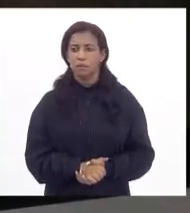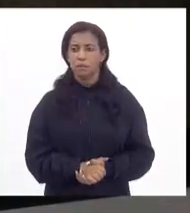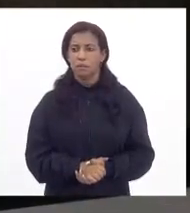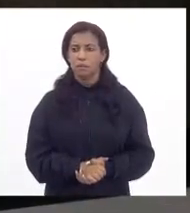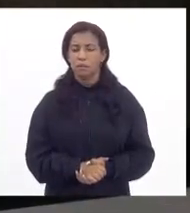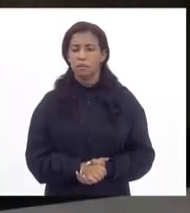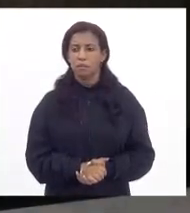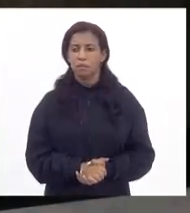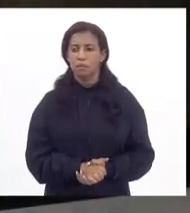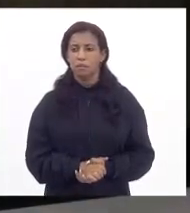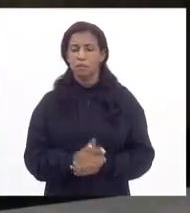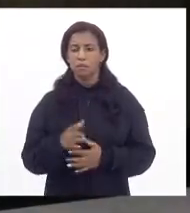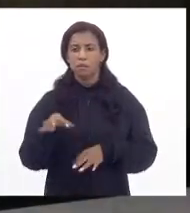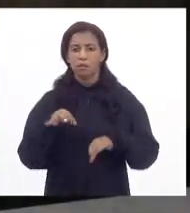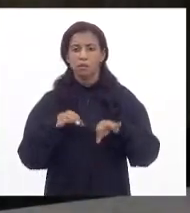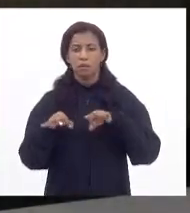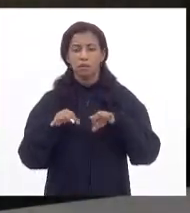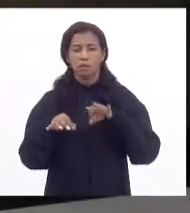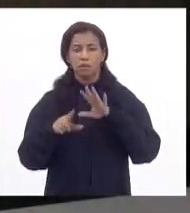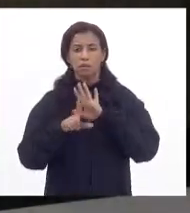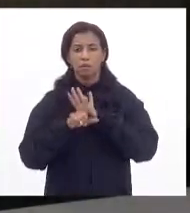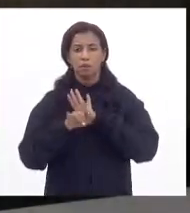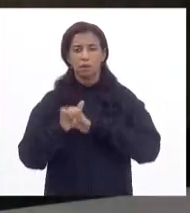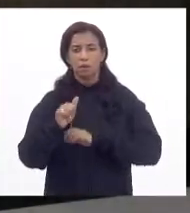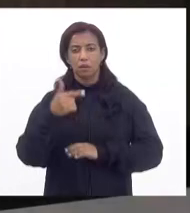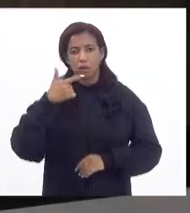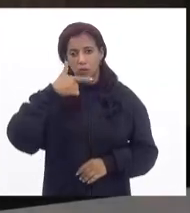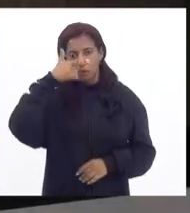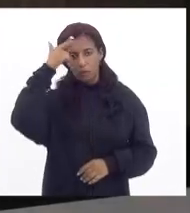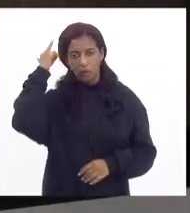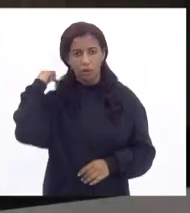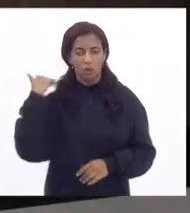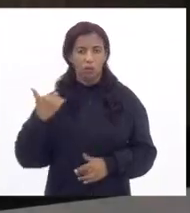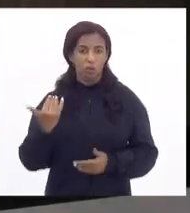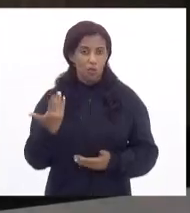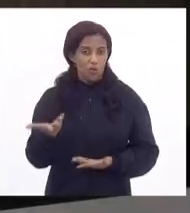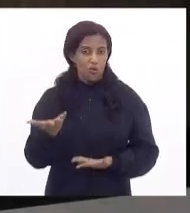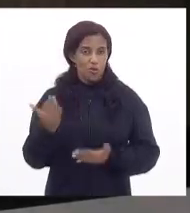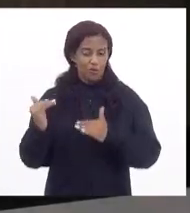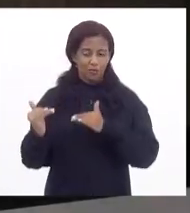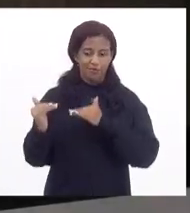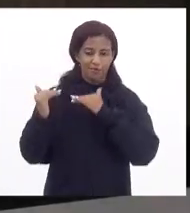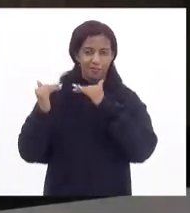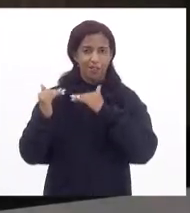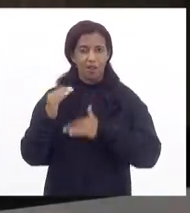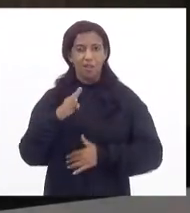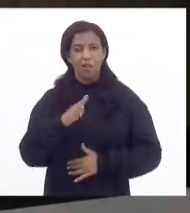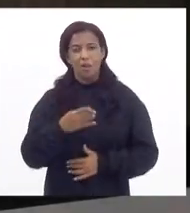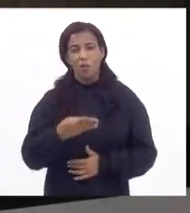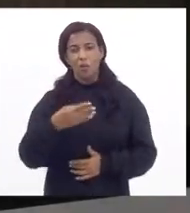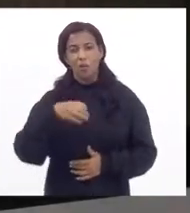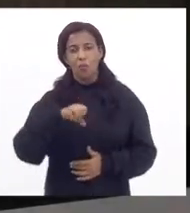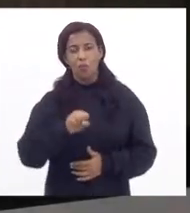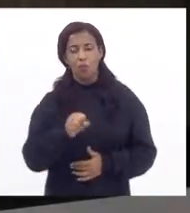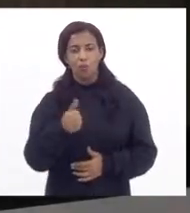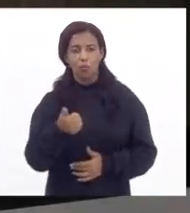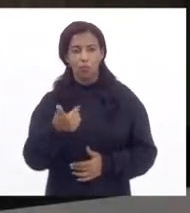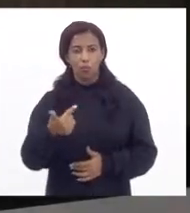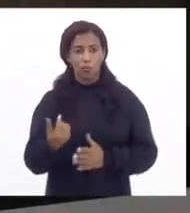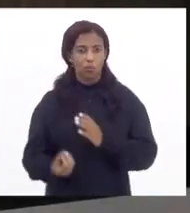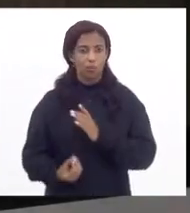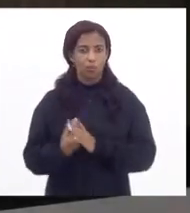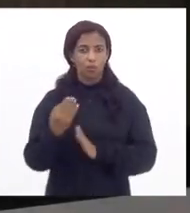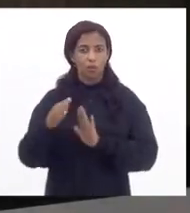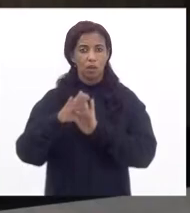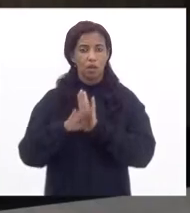declarar no projeto de lei do deputado Luiz Paulo, nosso decano, o projeto 4812, que cria o